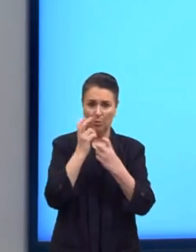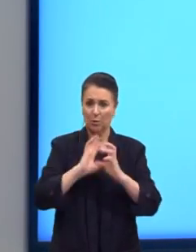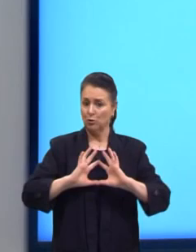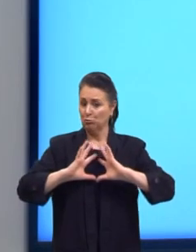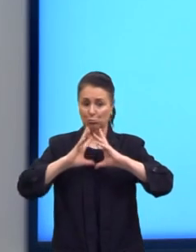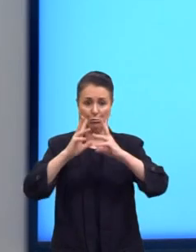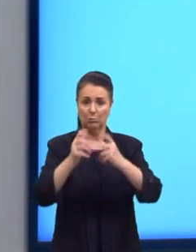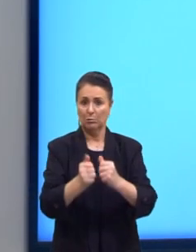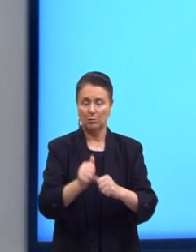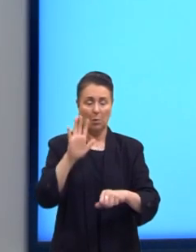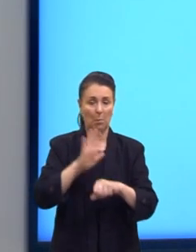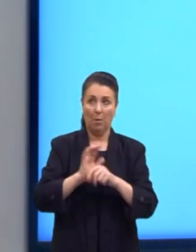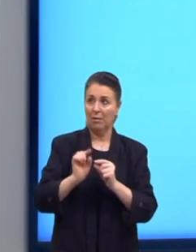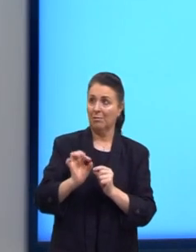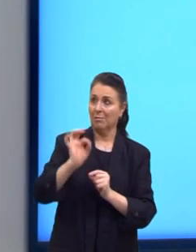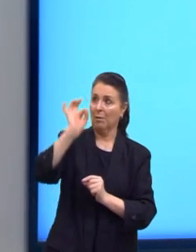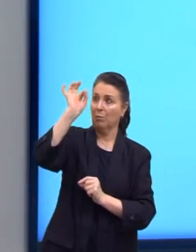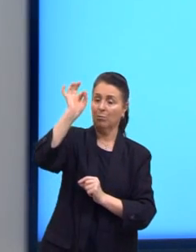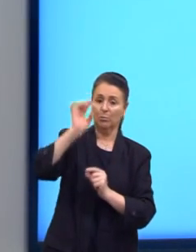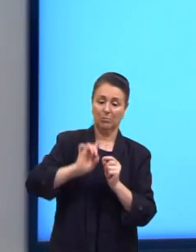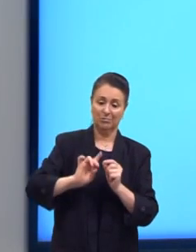né? O mais alto de todos.